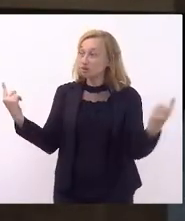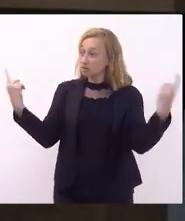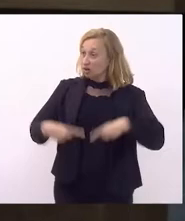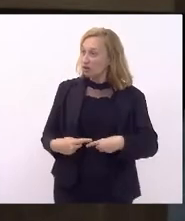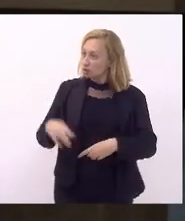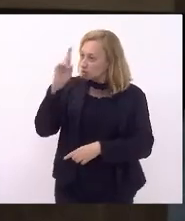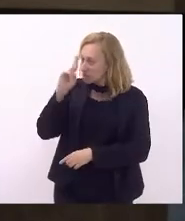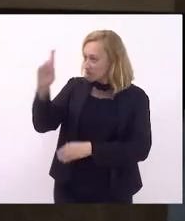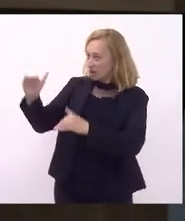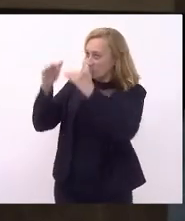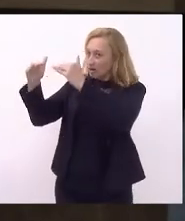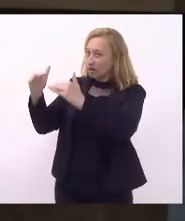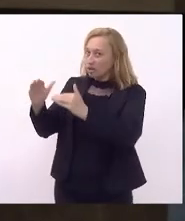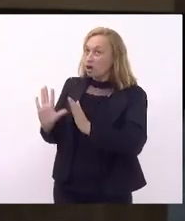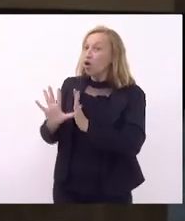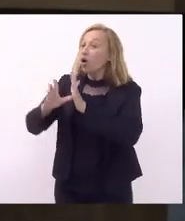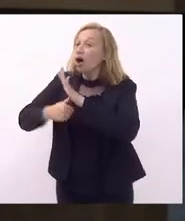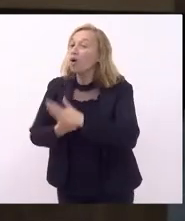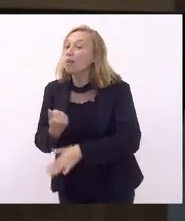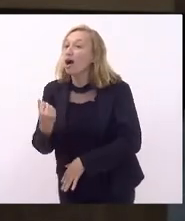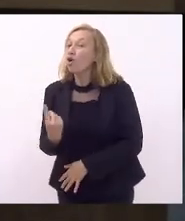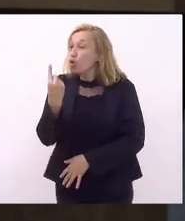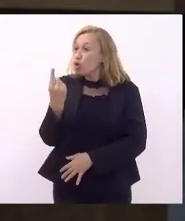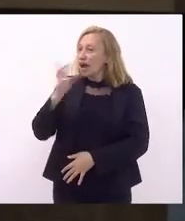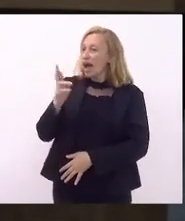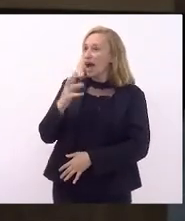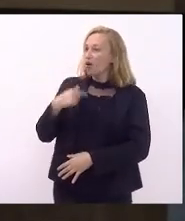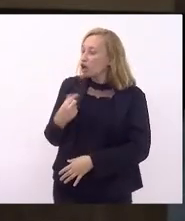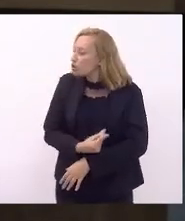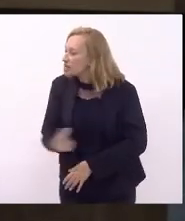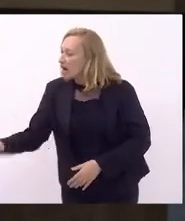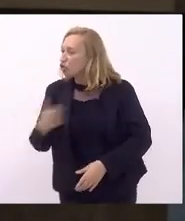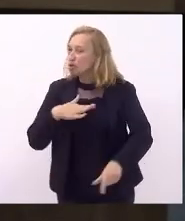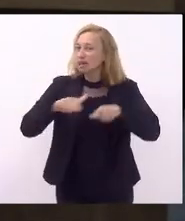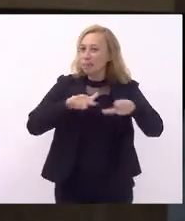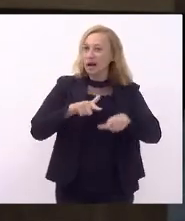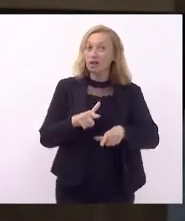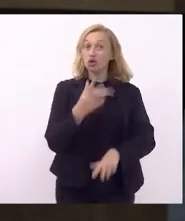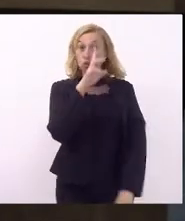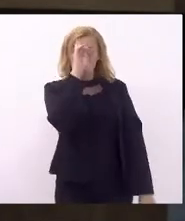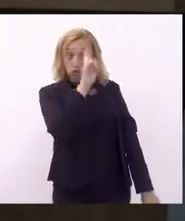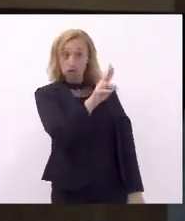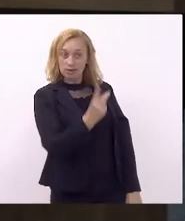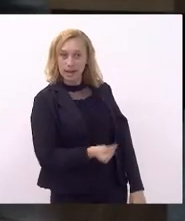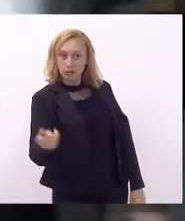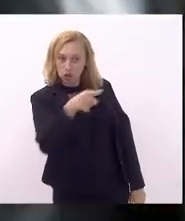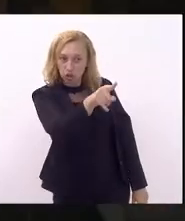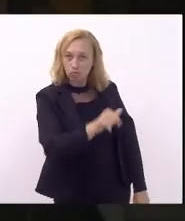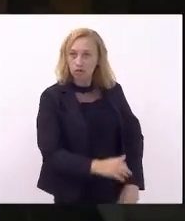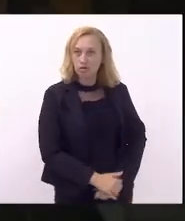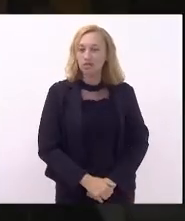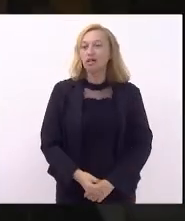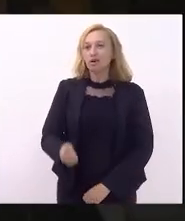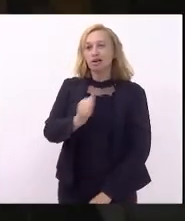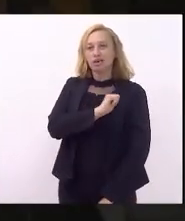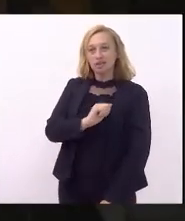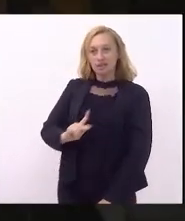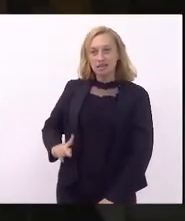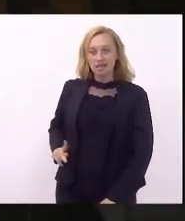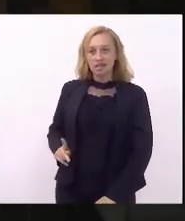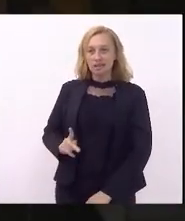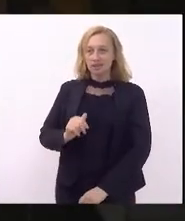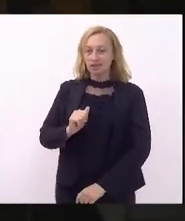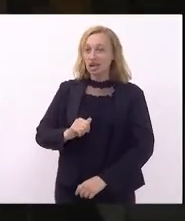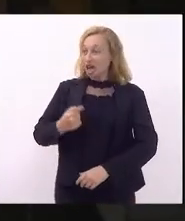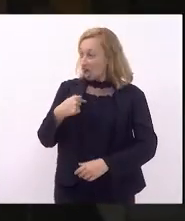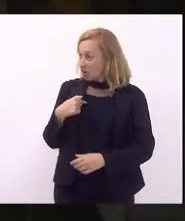que provar se ele roubou um real eu renuncio meu mandato agora eu quero que o senhor renuncie o do senhor presidente André Ciliano eu não